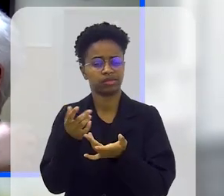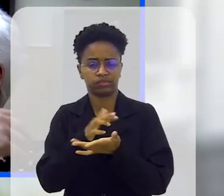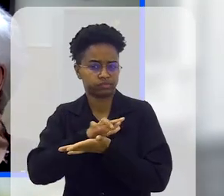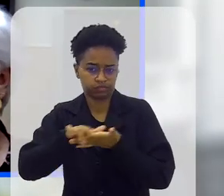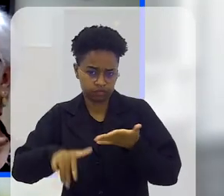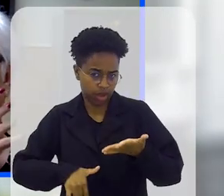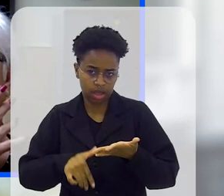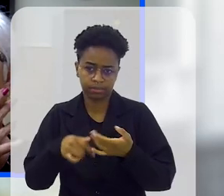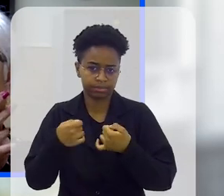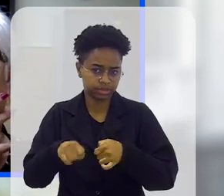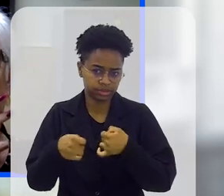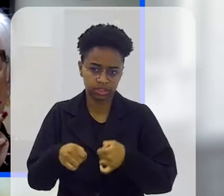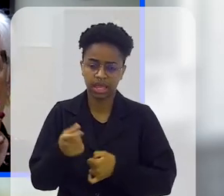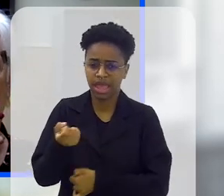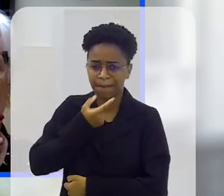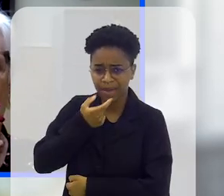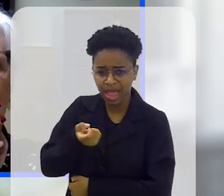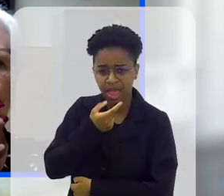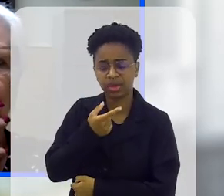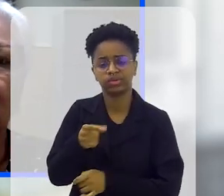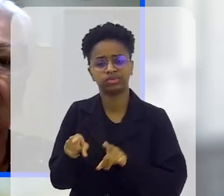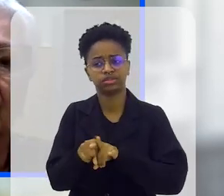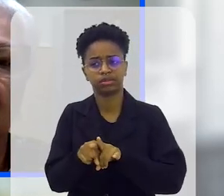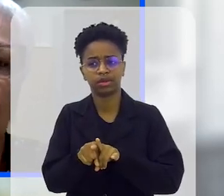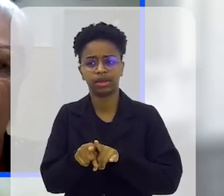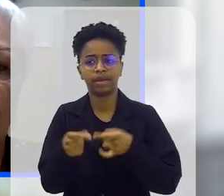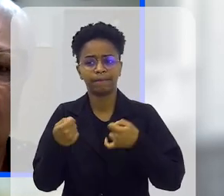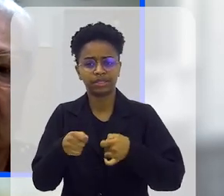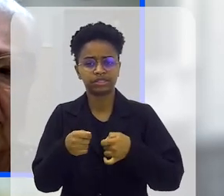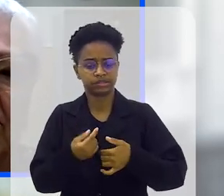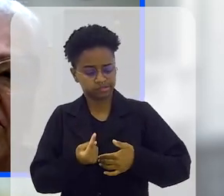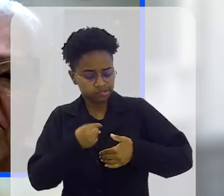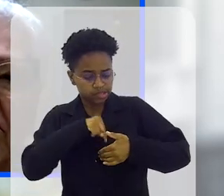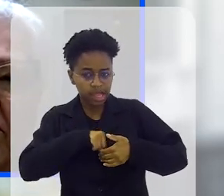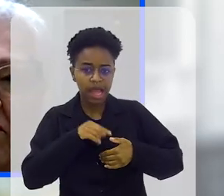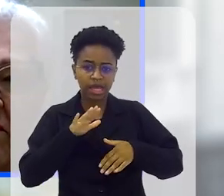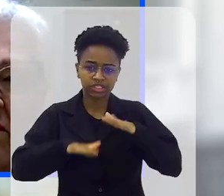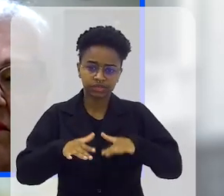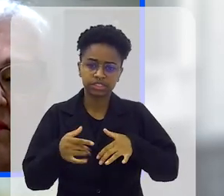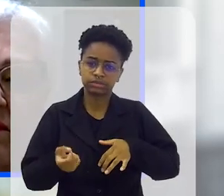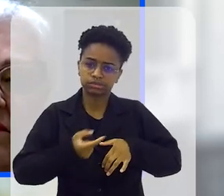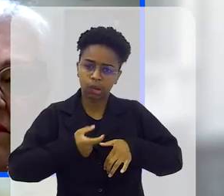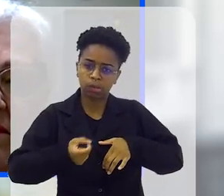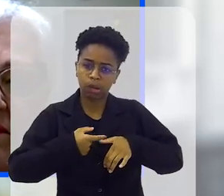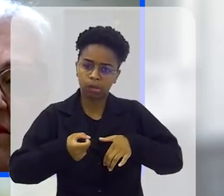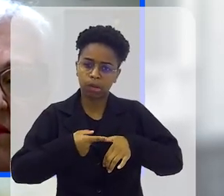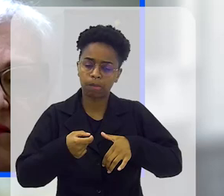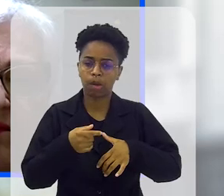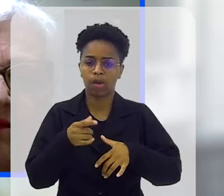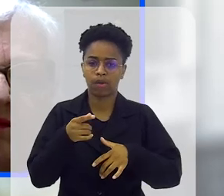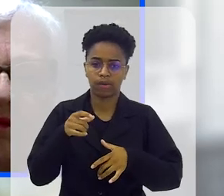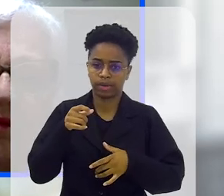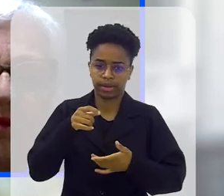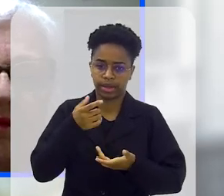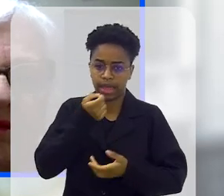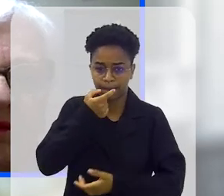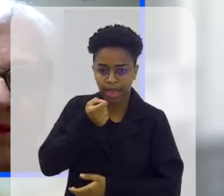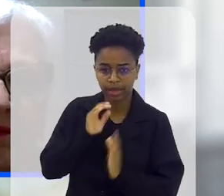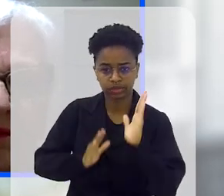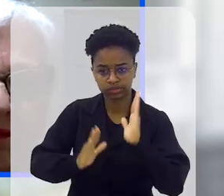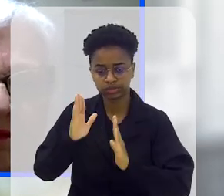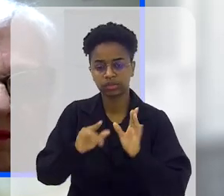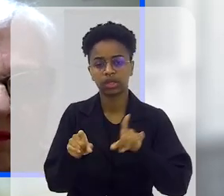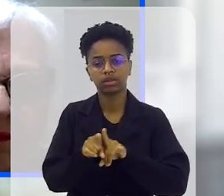às vezes radioterapia, é remédio, você tem que botar um acesso às vezes para ficar ali recebendo essa medicação durante um